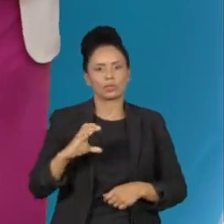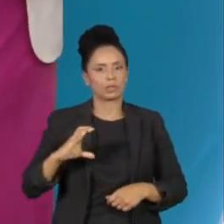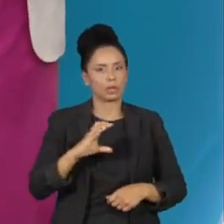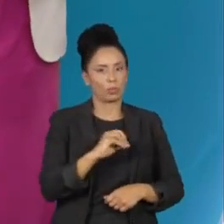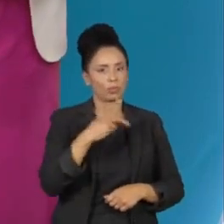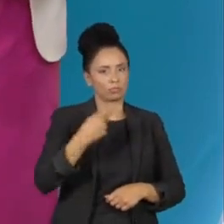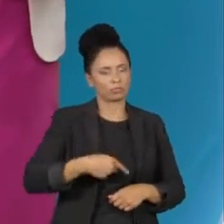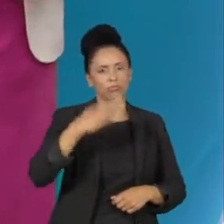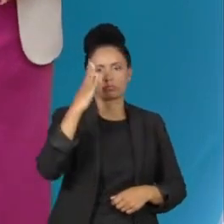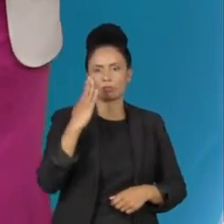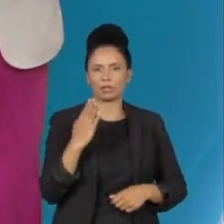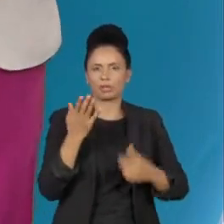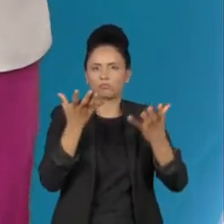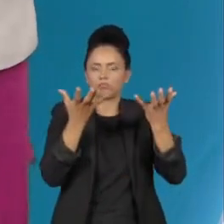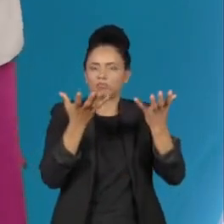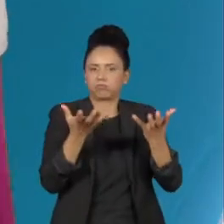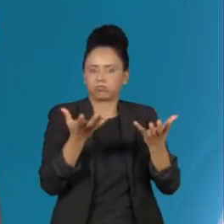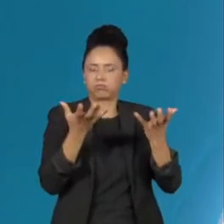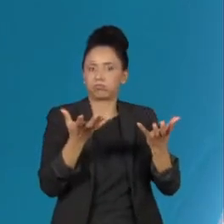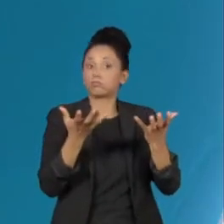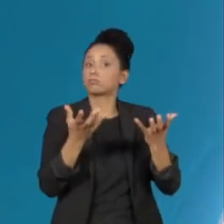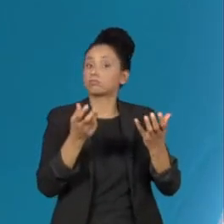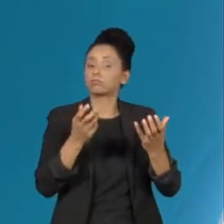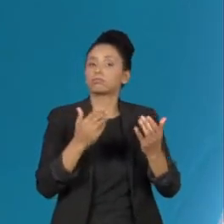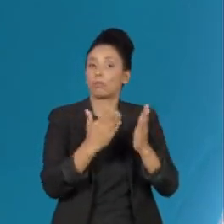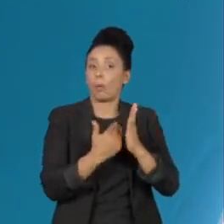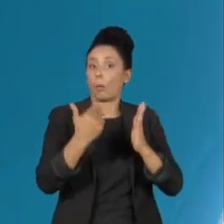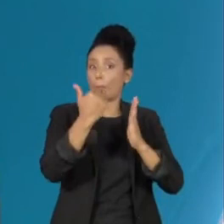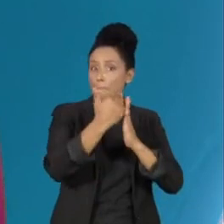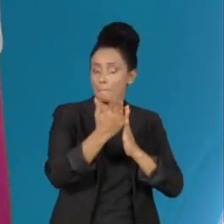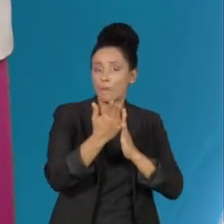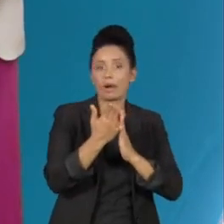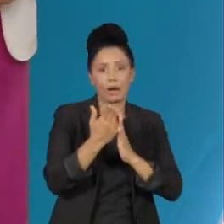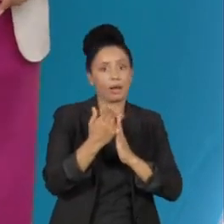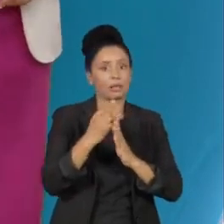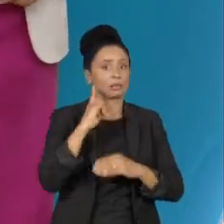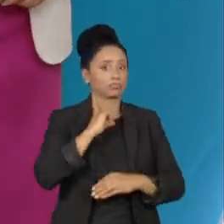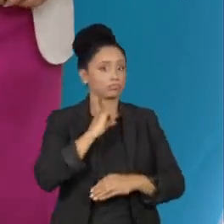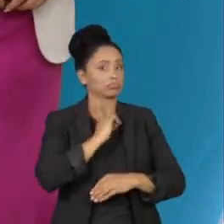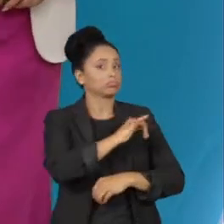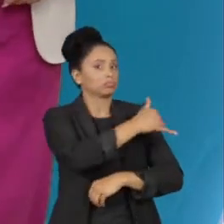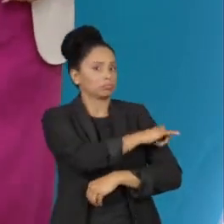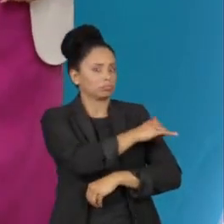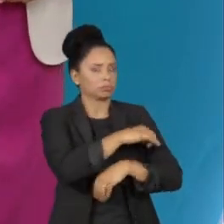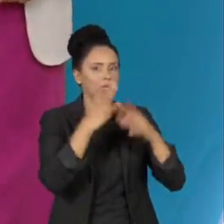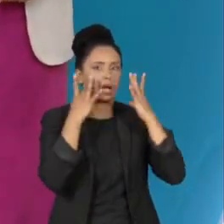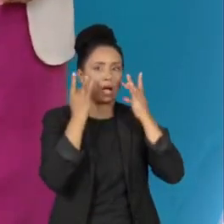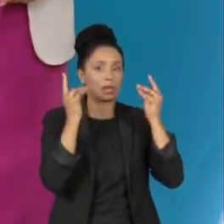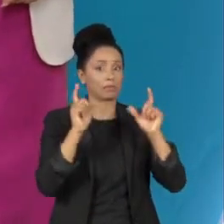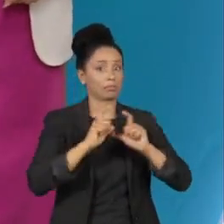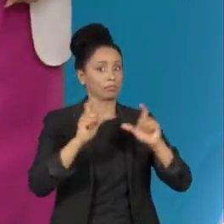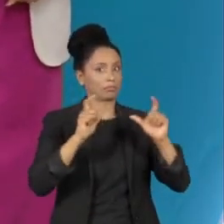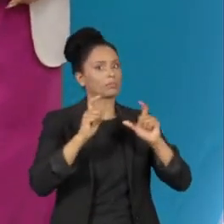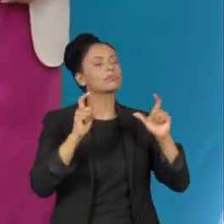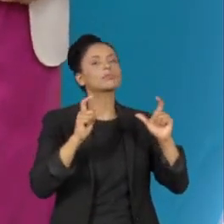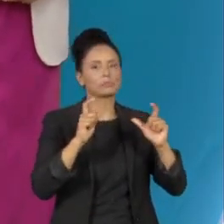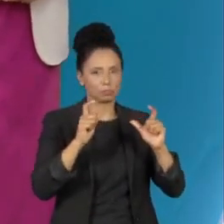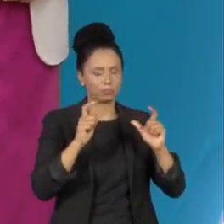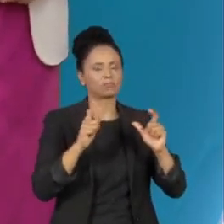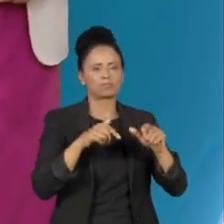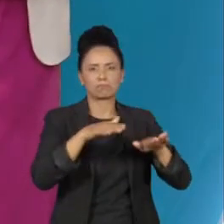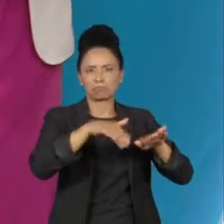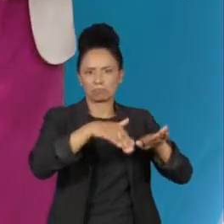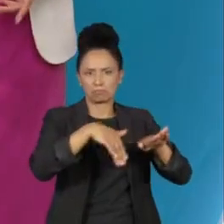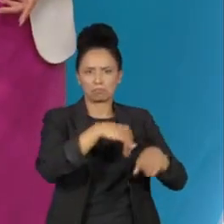já começa a aumentar em parte do sul de Minas e também no Rio de Janeiro. Com atenção especial para a Costa Verde, região da Baixada